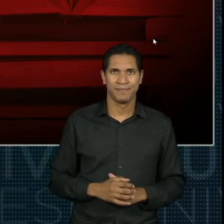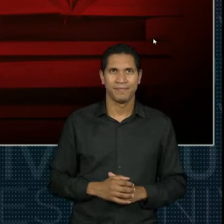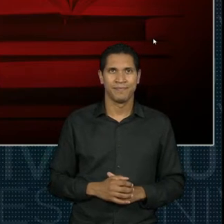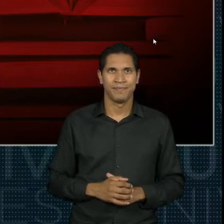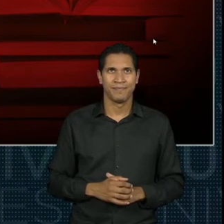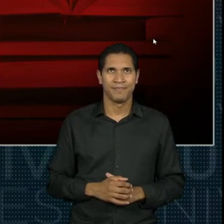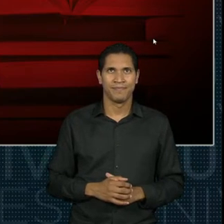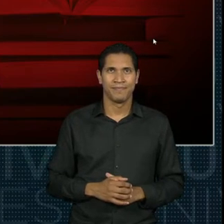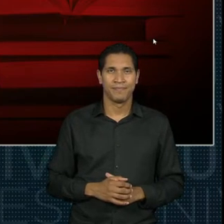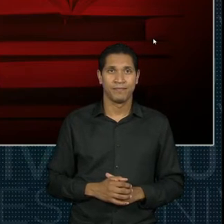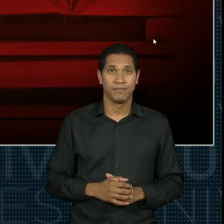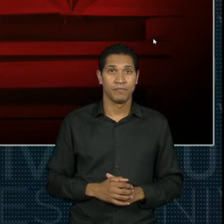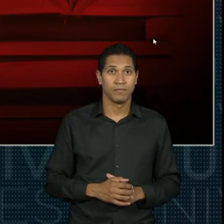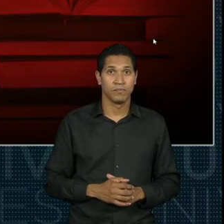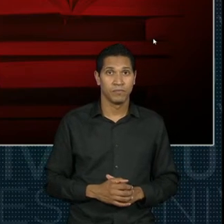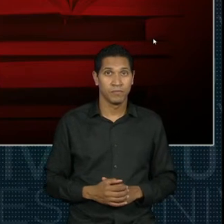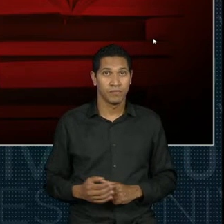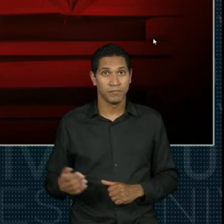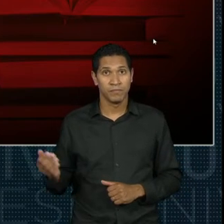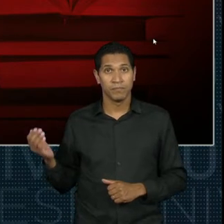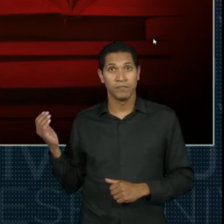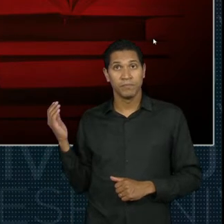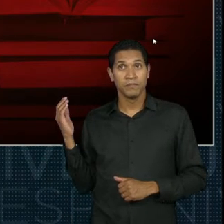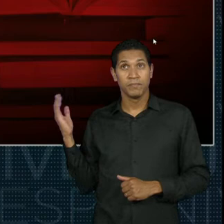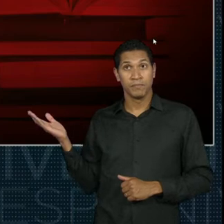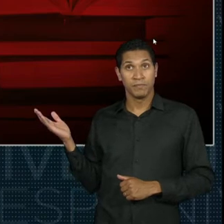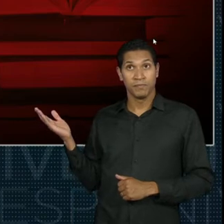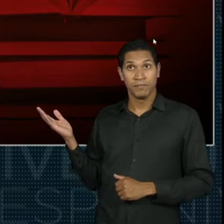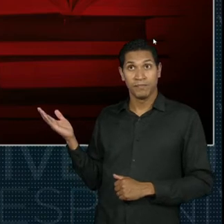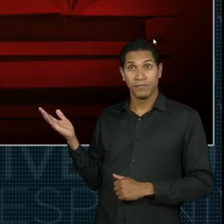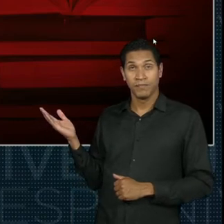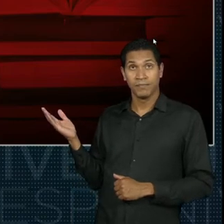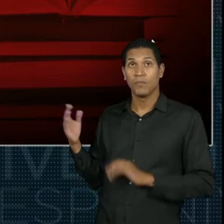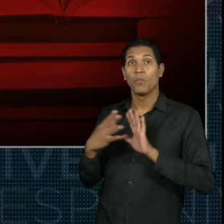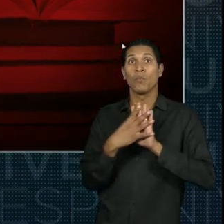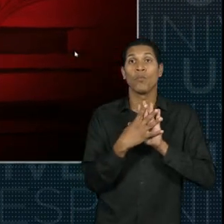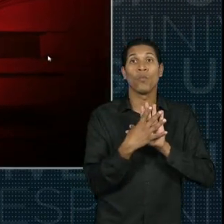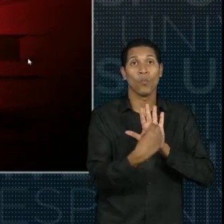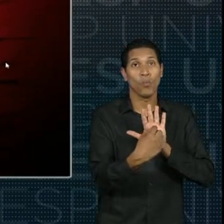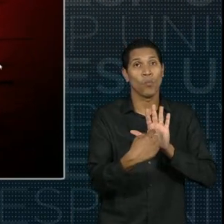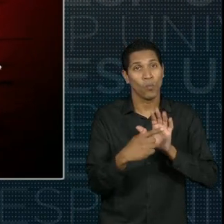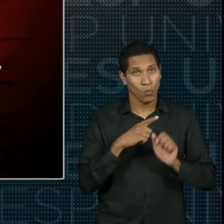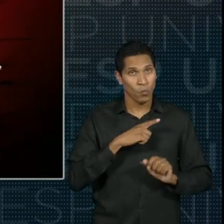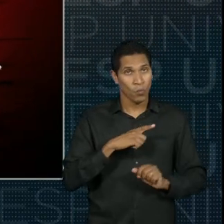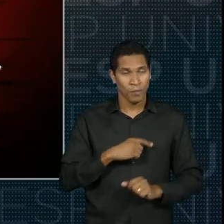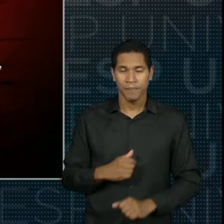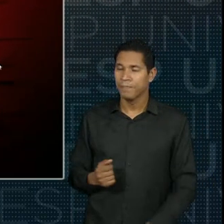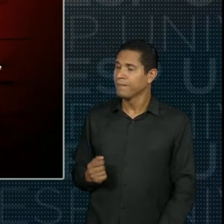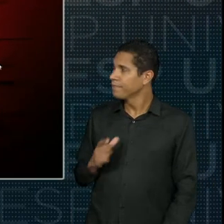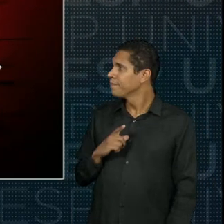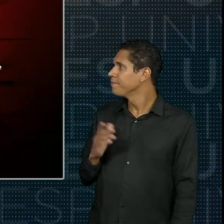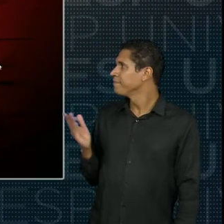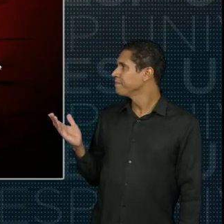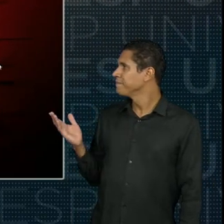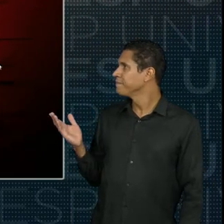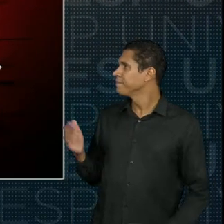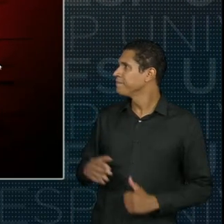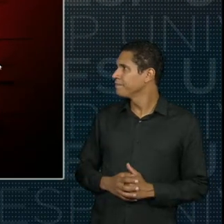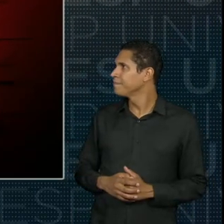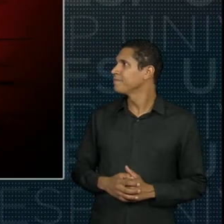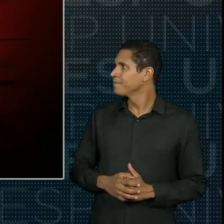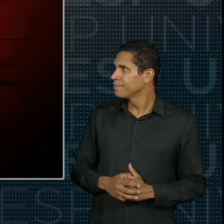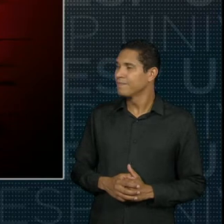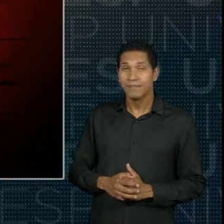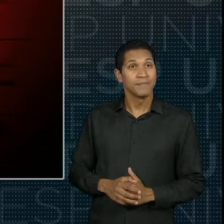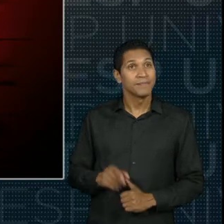Esse é o modelo de declaração, ele também consta no documento, aqui